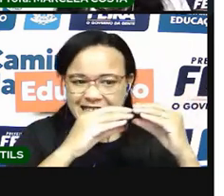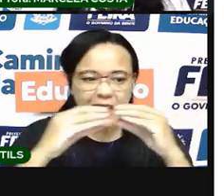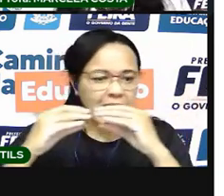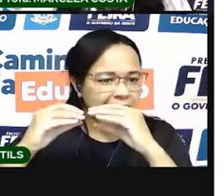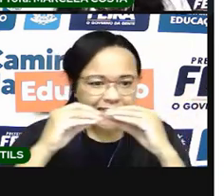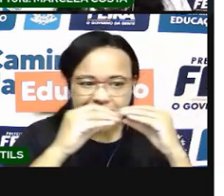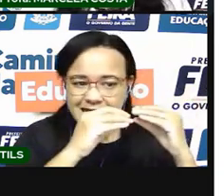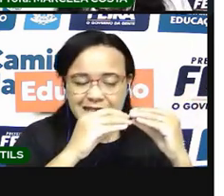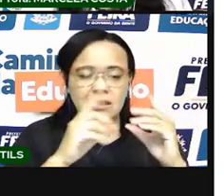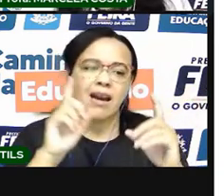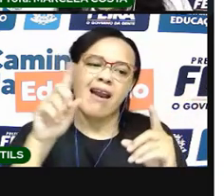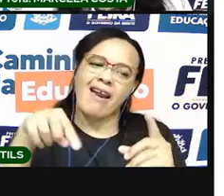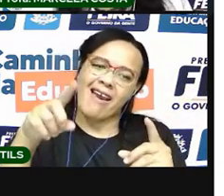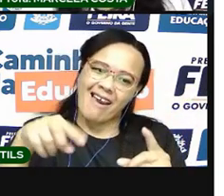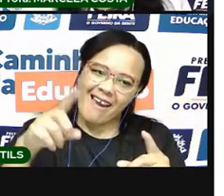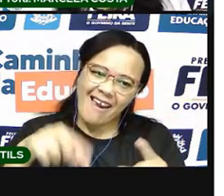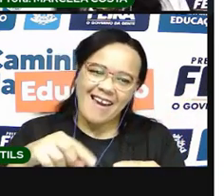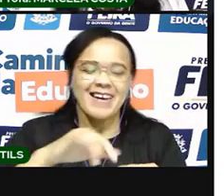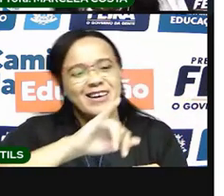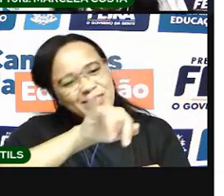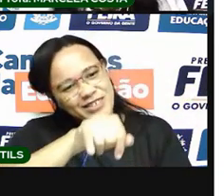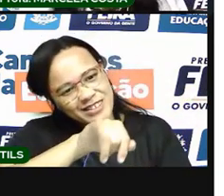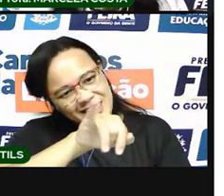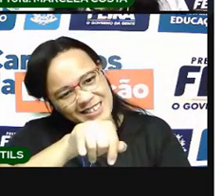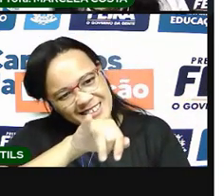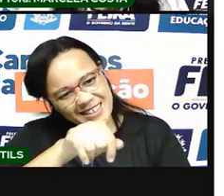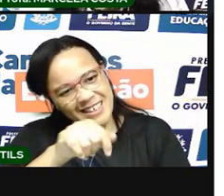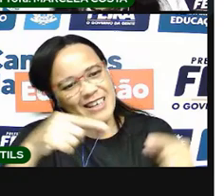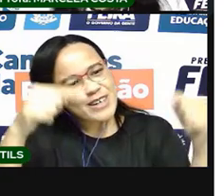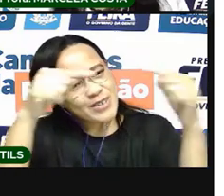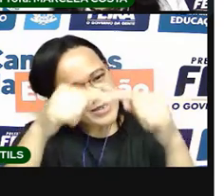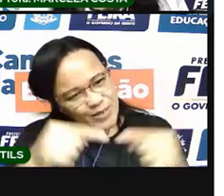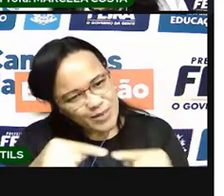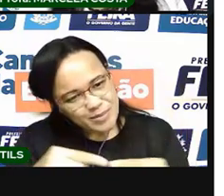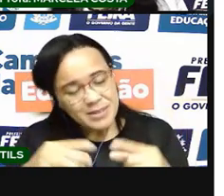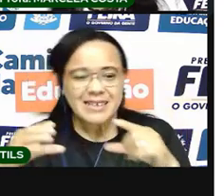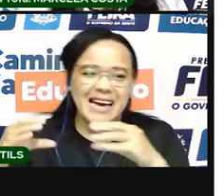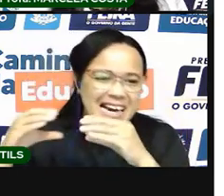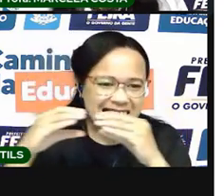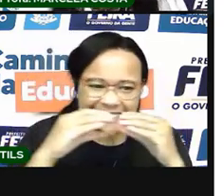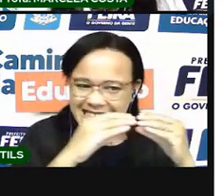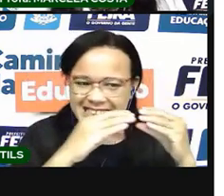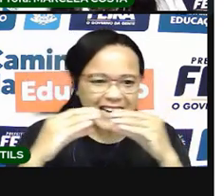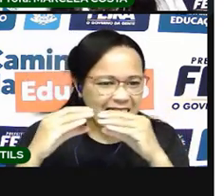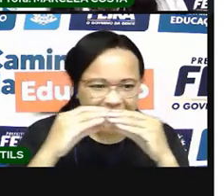janeiro é tempo de colher milho. Olha,